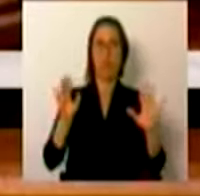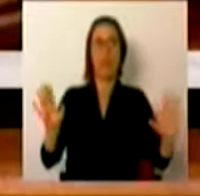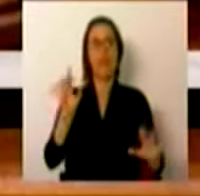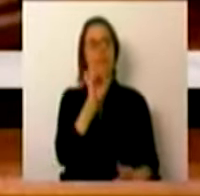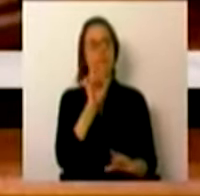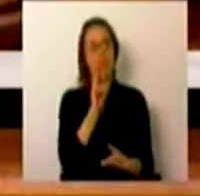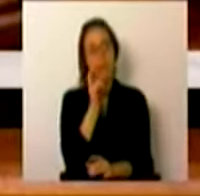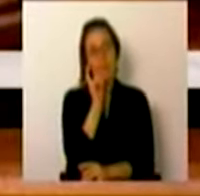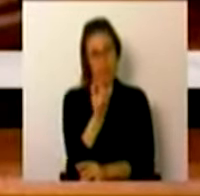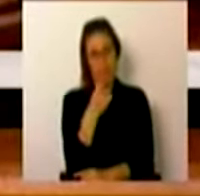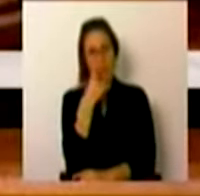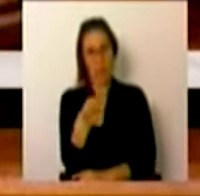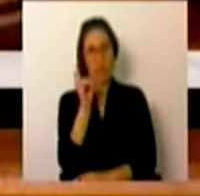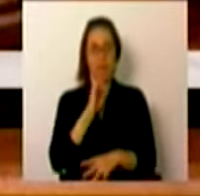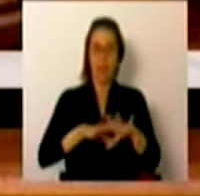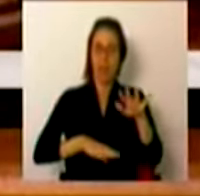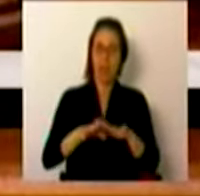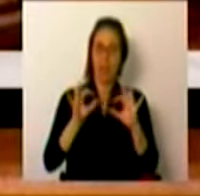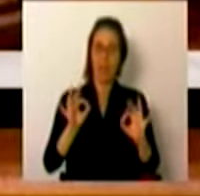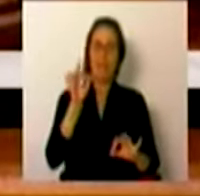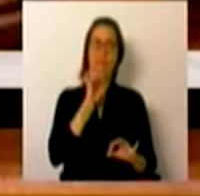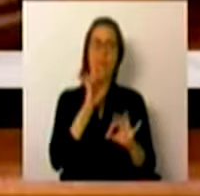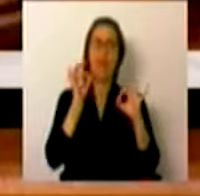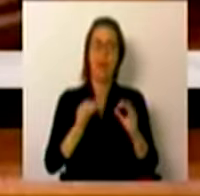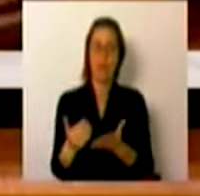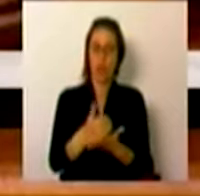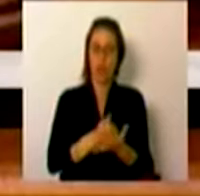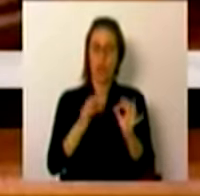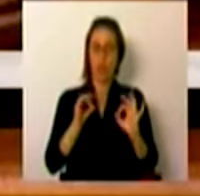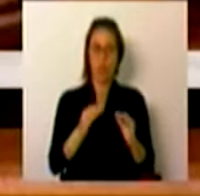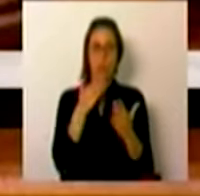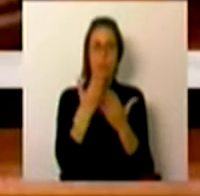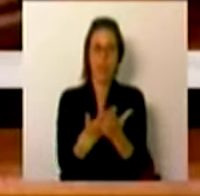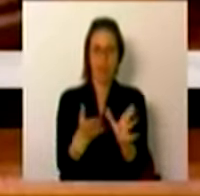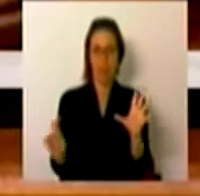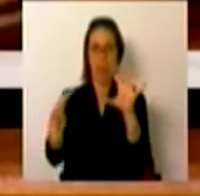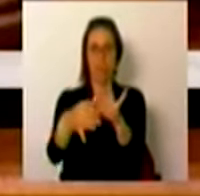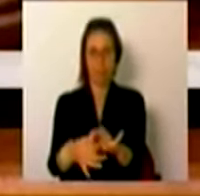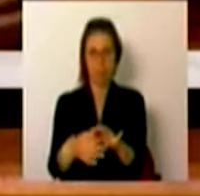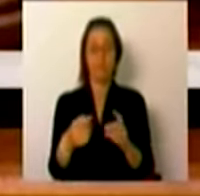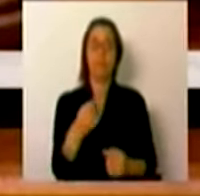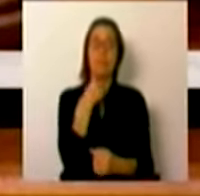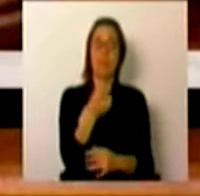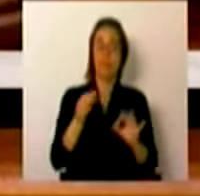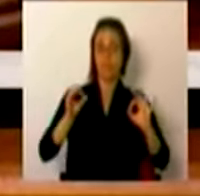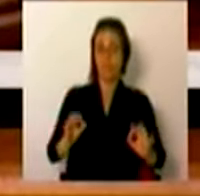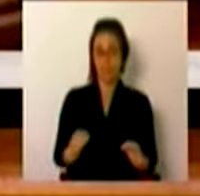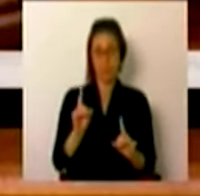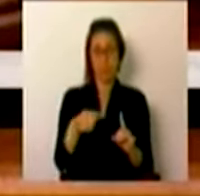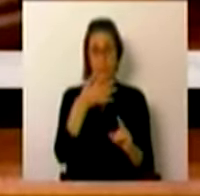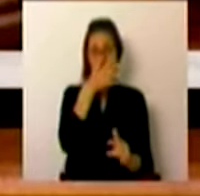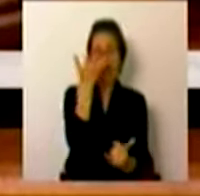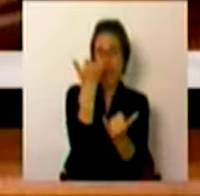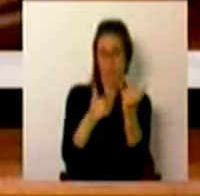Valoriza em palavras, valoriza em ações e valoriza nos recursos que lhes aloca. Nas palavras que, em vez de